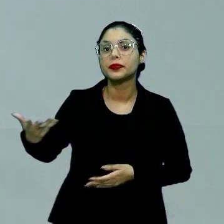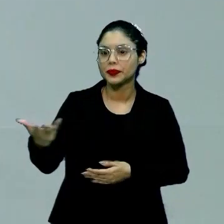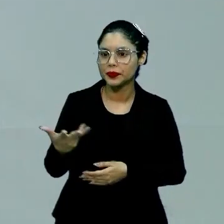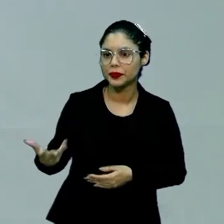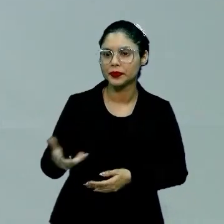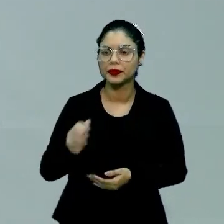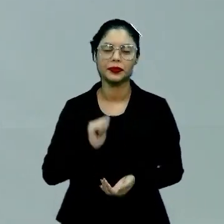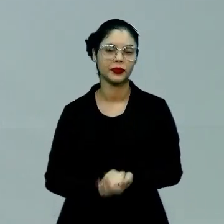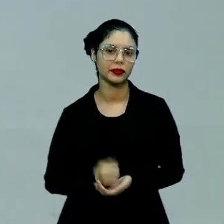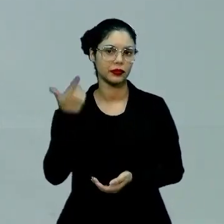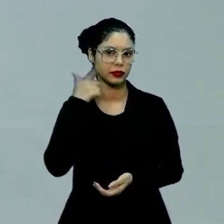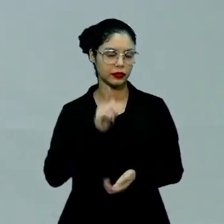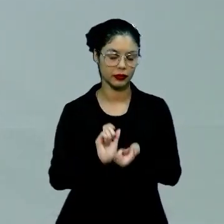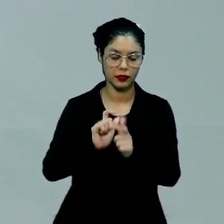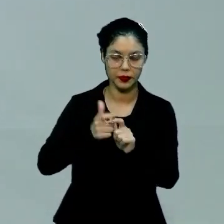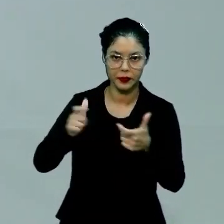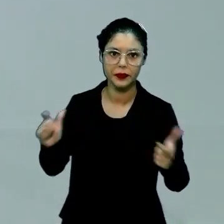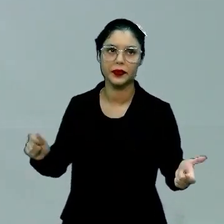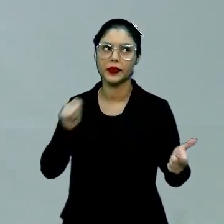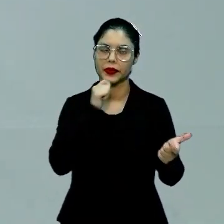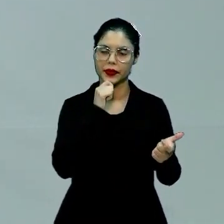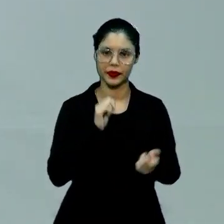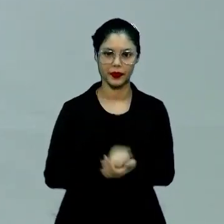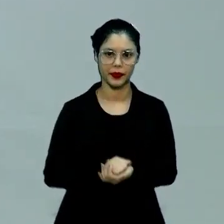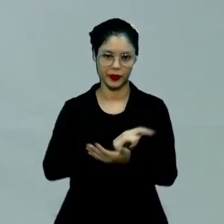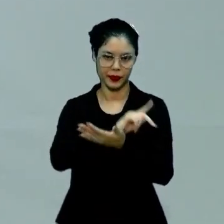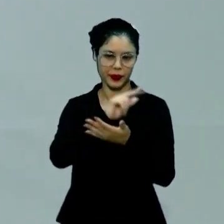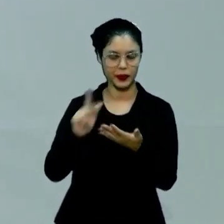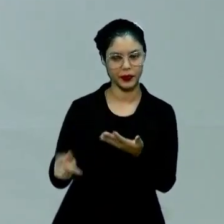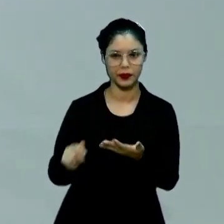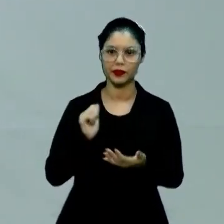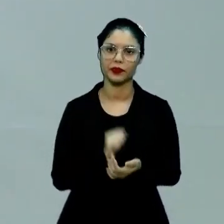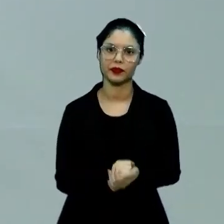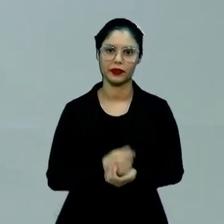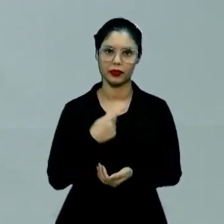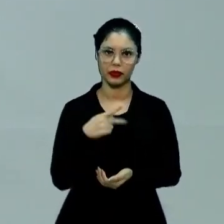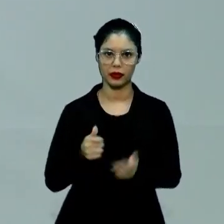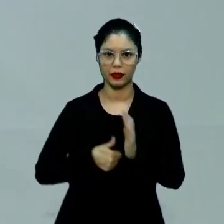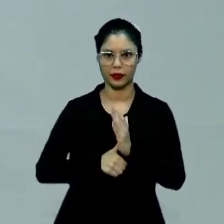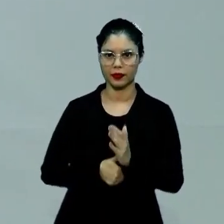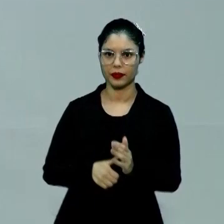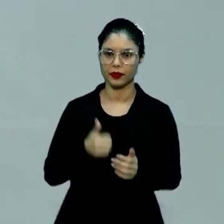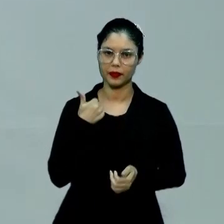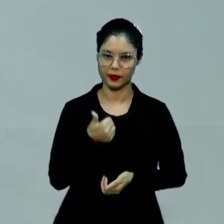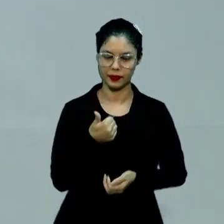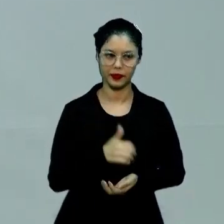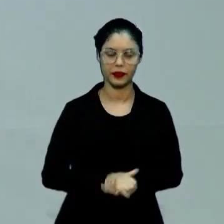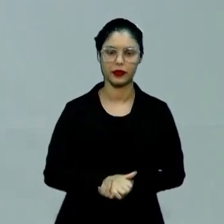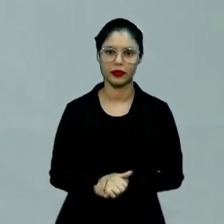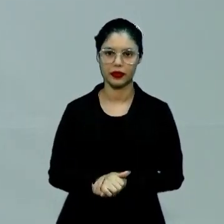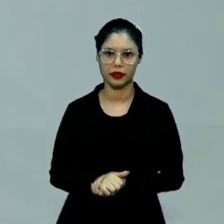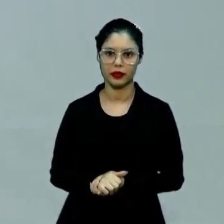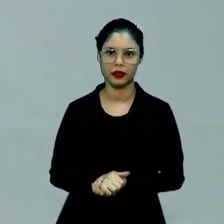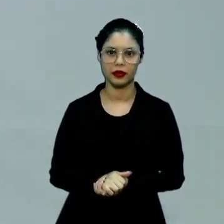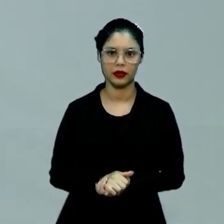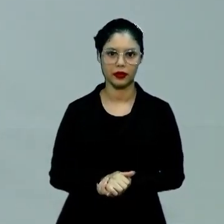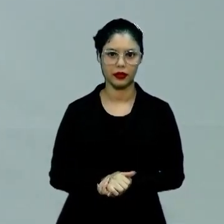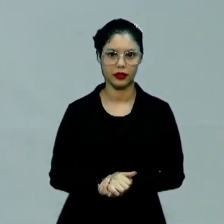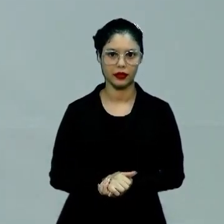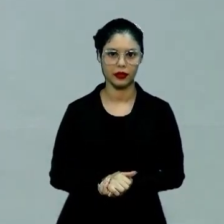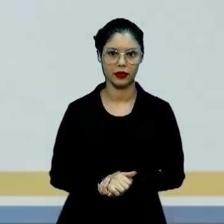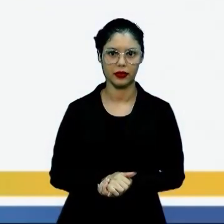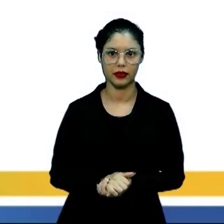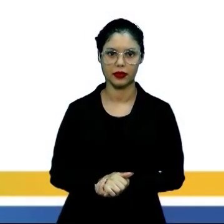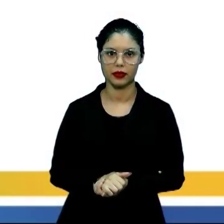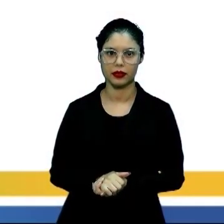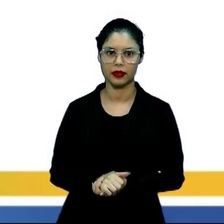nisso, a gente consegue ampliar e diversificar a sua identidade. Compreendido? Focados? Então acho